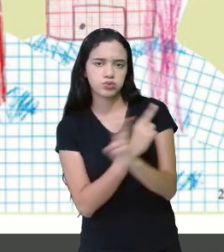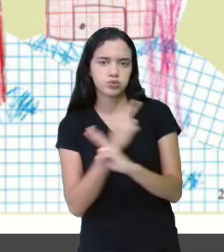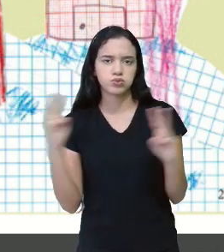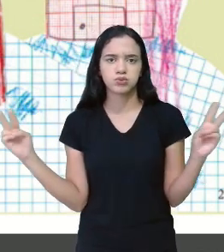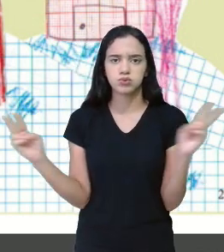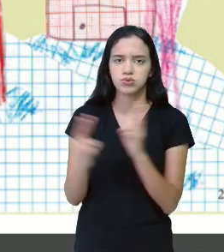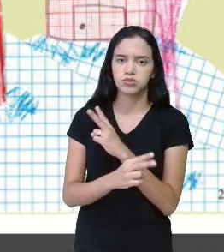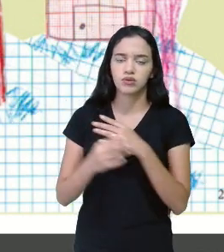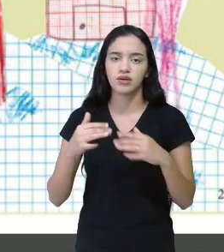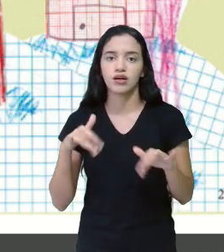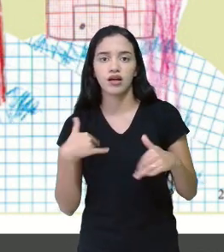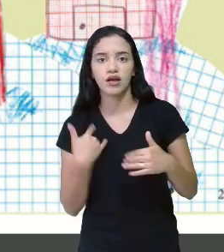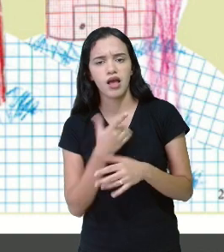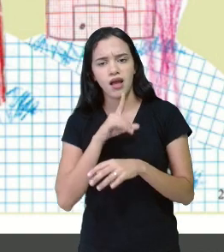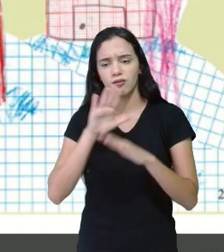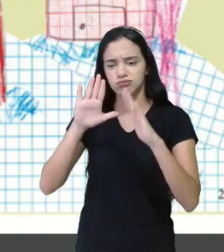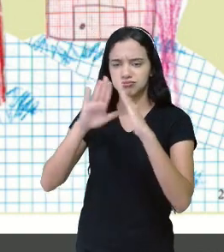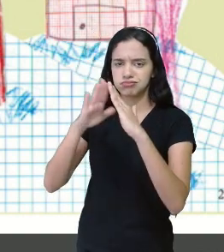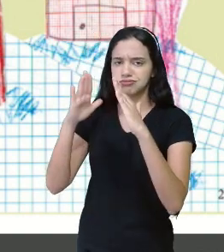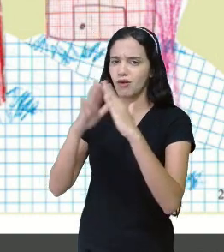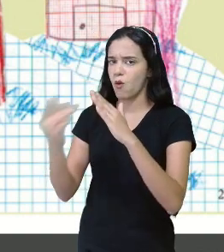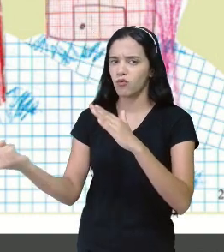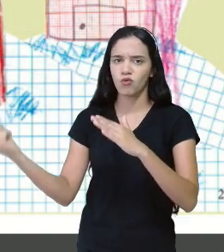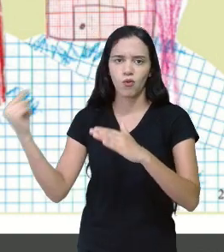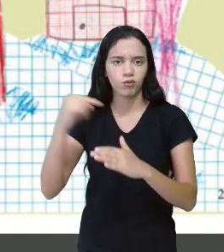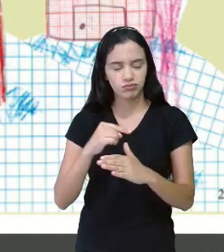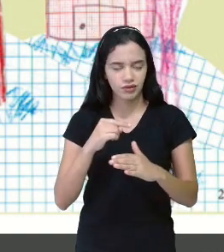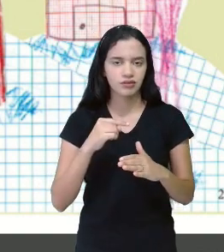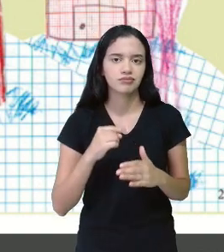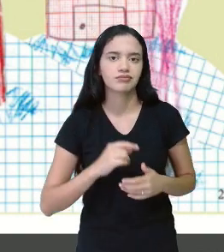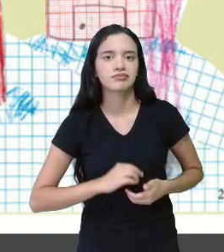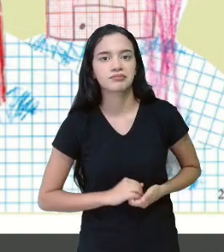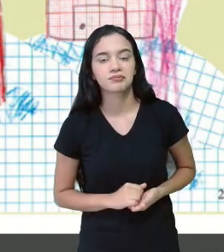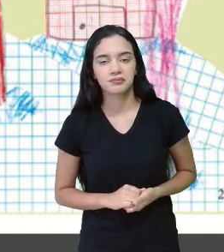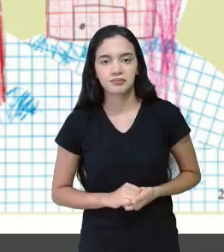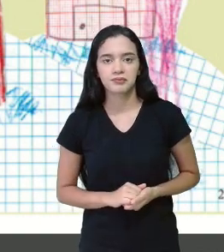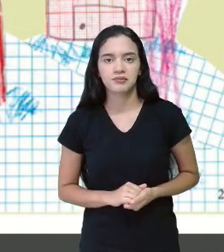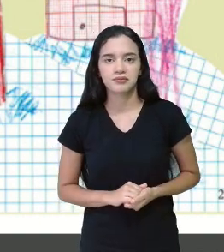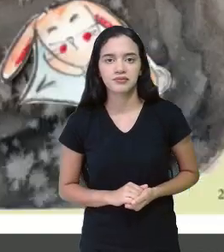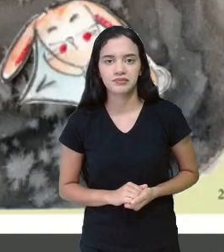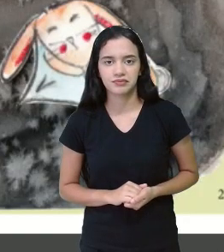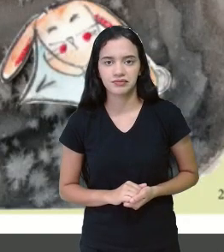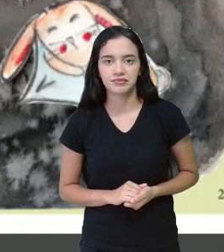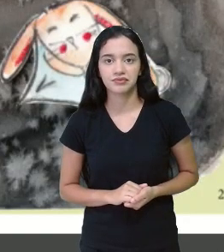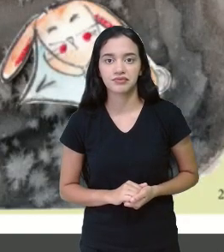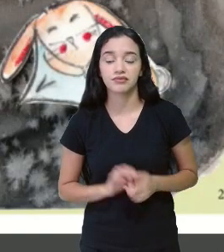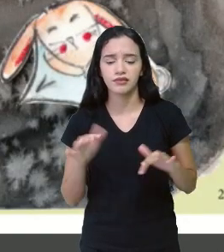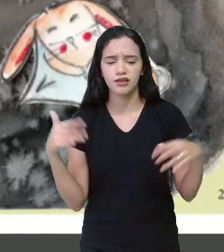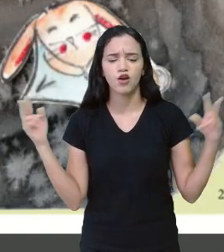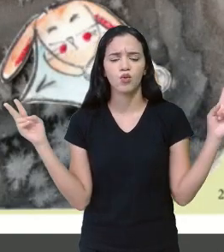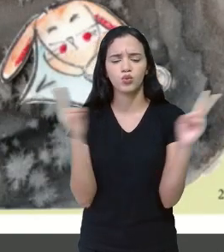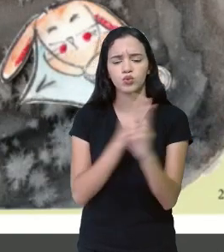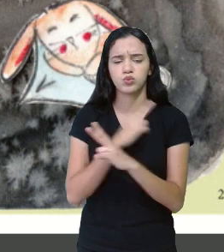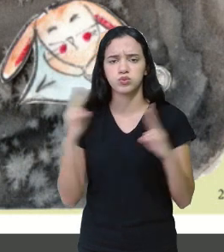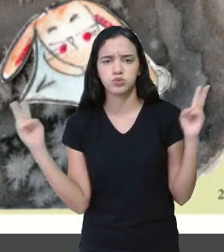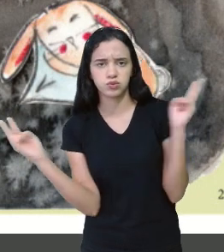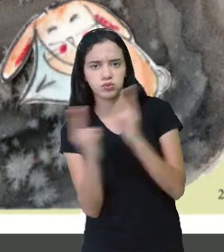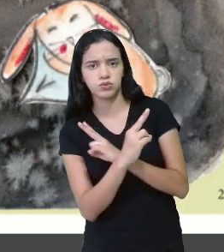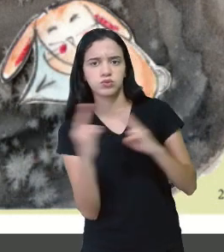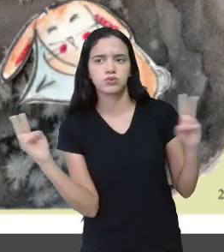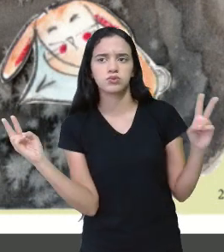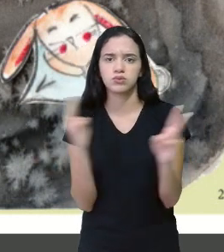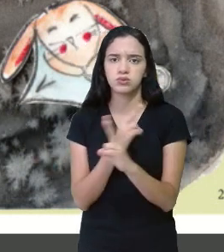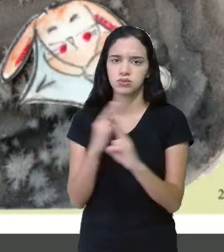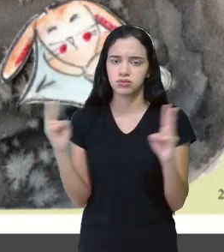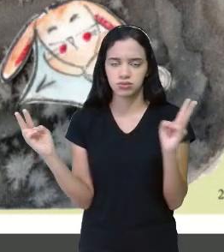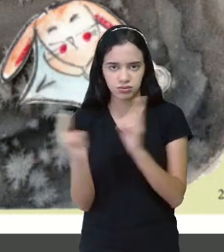voltar para casa. Vuuu. Vuuu. Esse vento está demais. Clap,